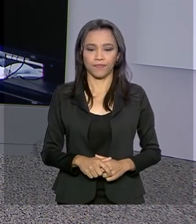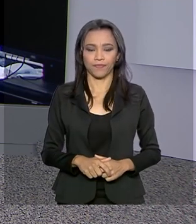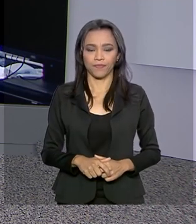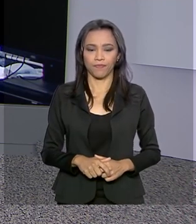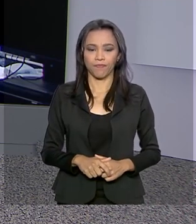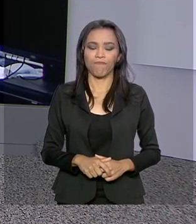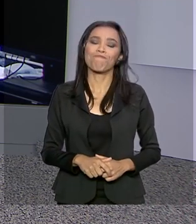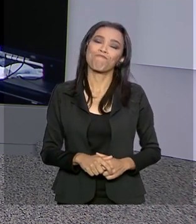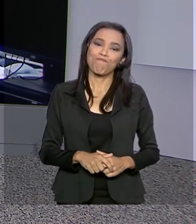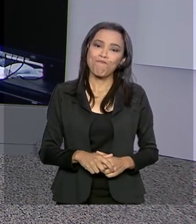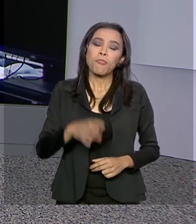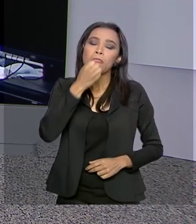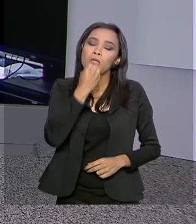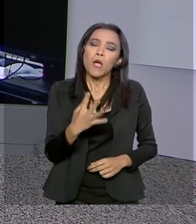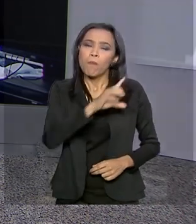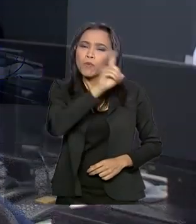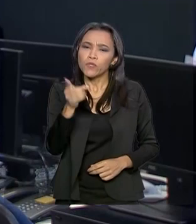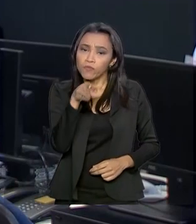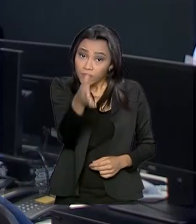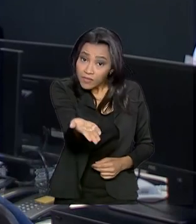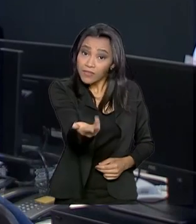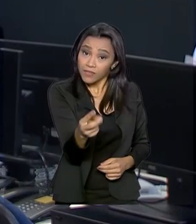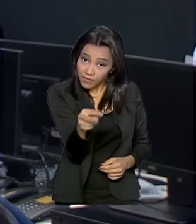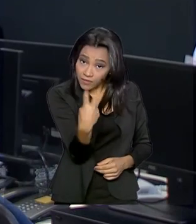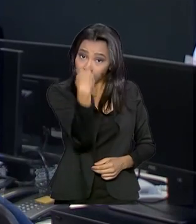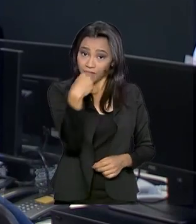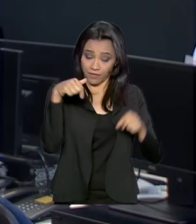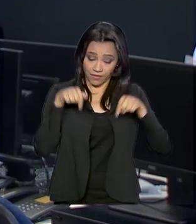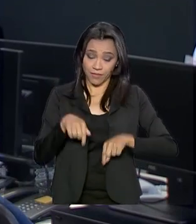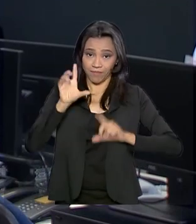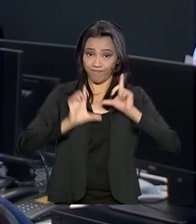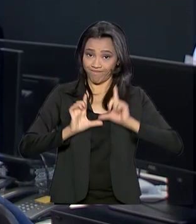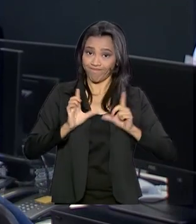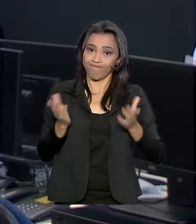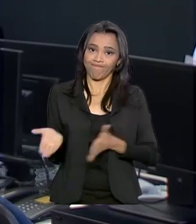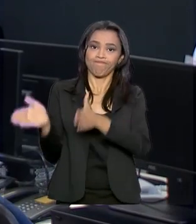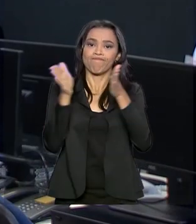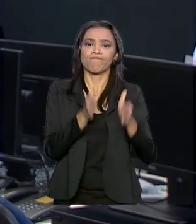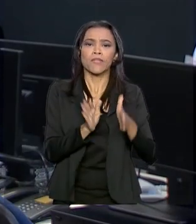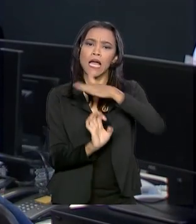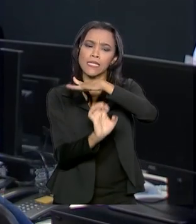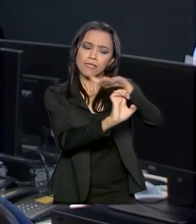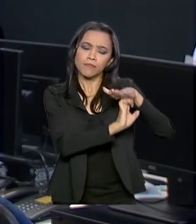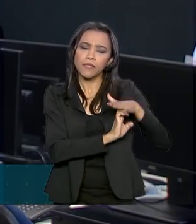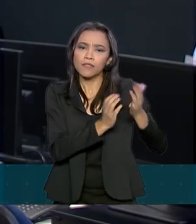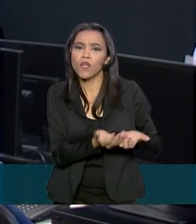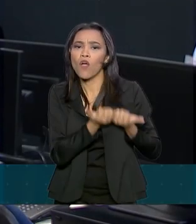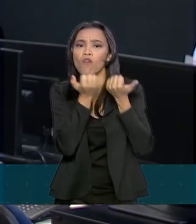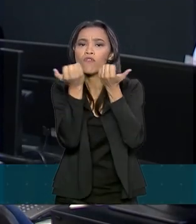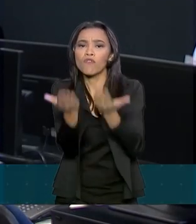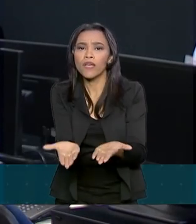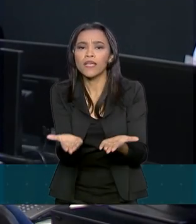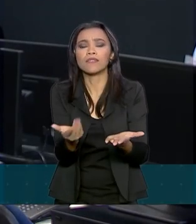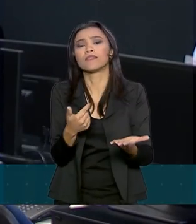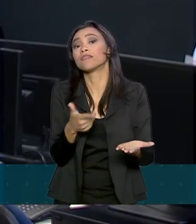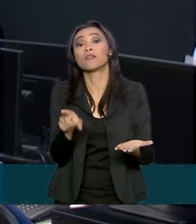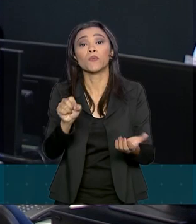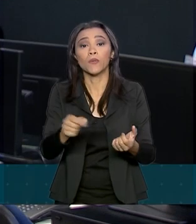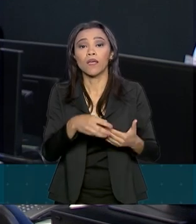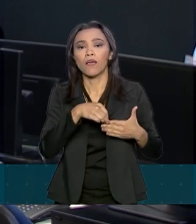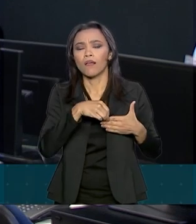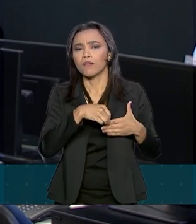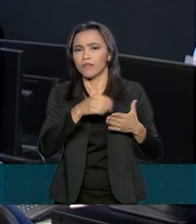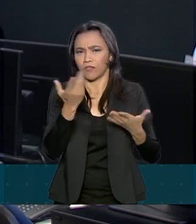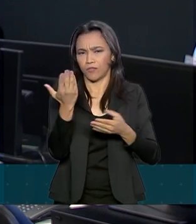Bom dia, Renata. Bom dia a você que acompanha o Brasil em Dia. As empresas que fornecem serviço de transporte terrestre por meio de